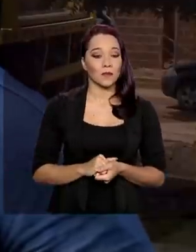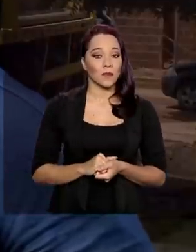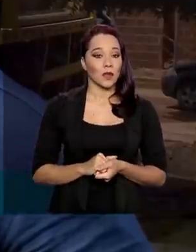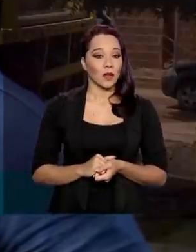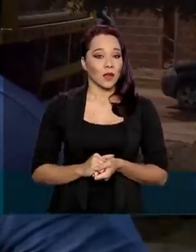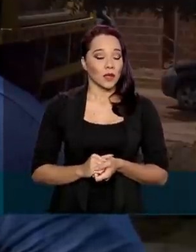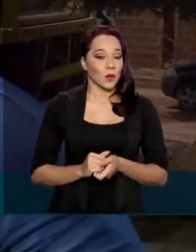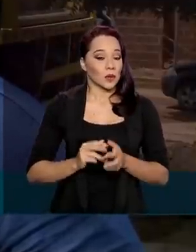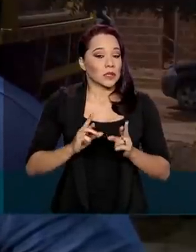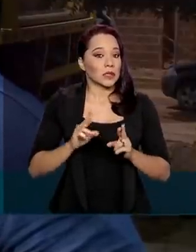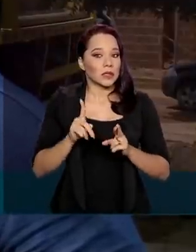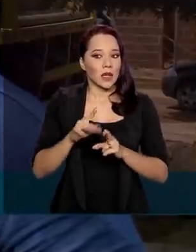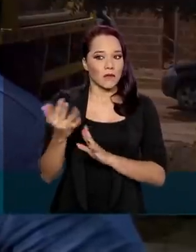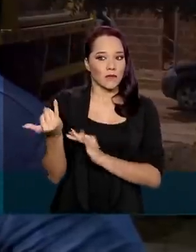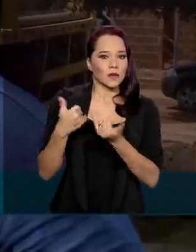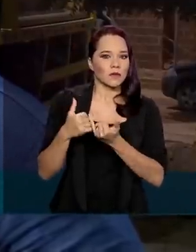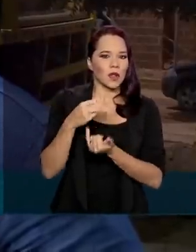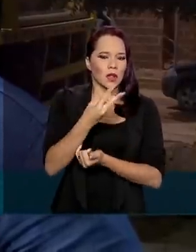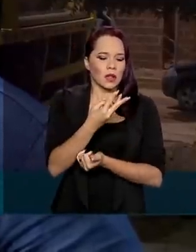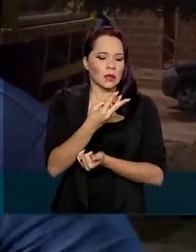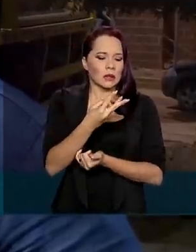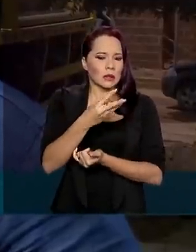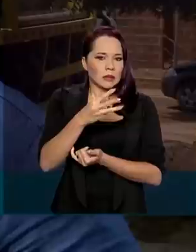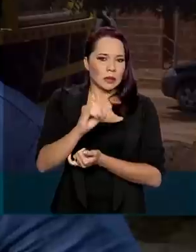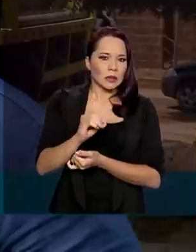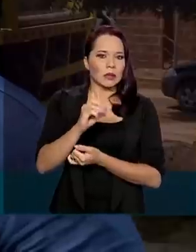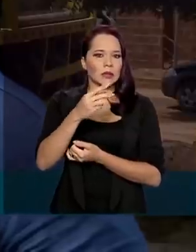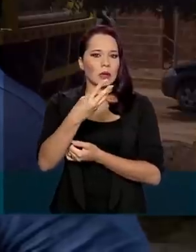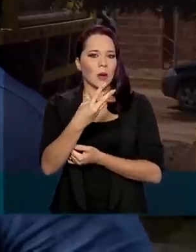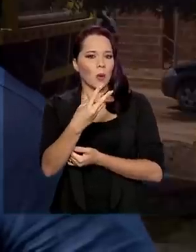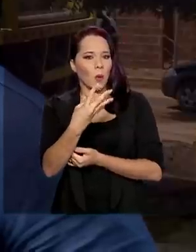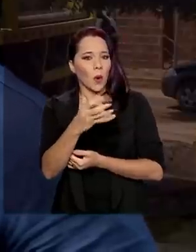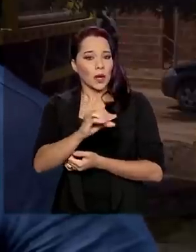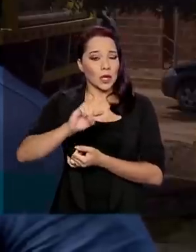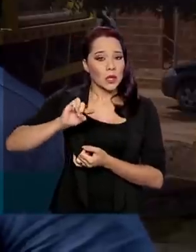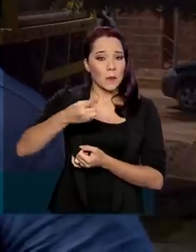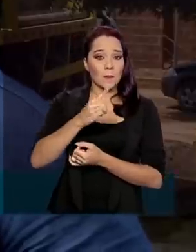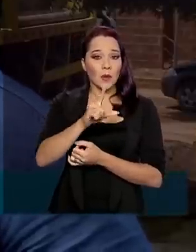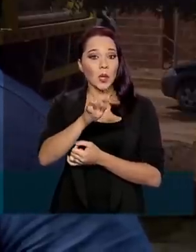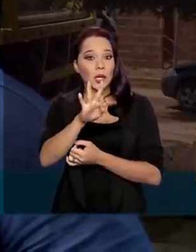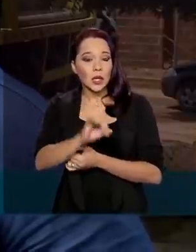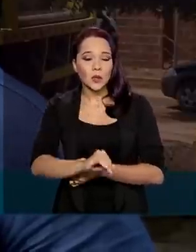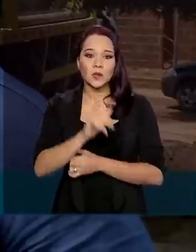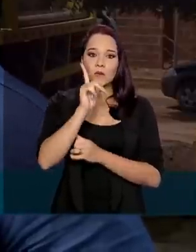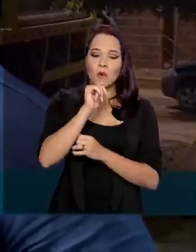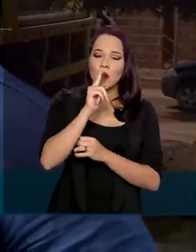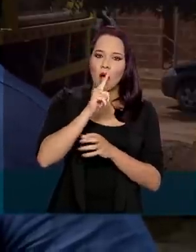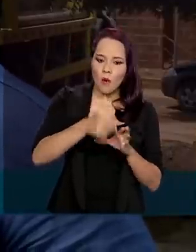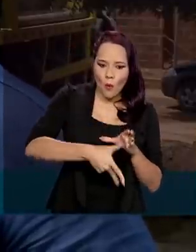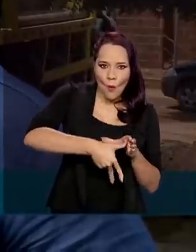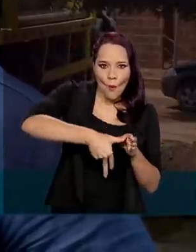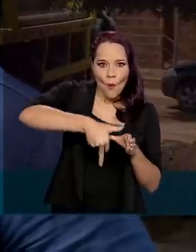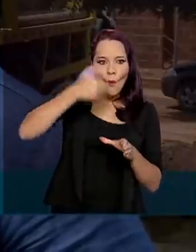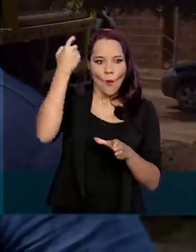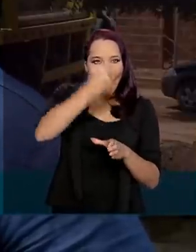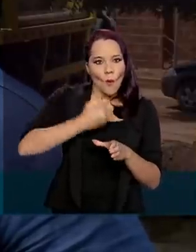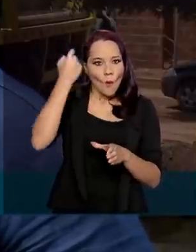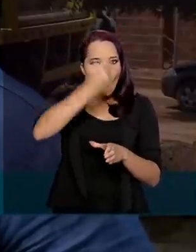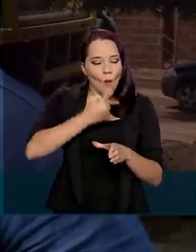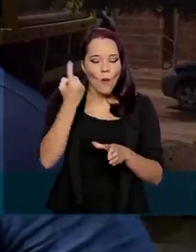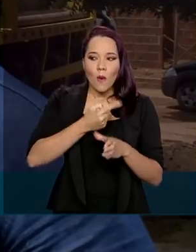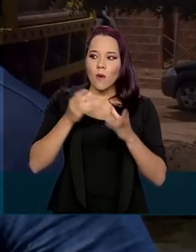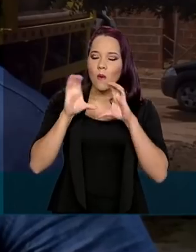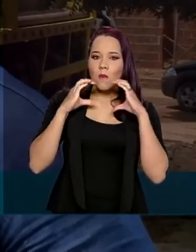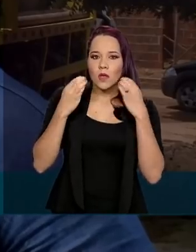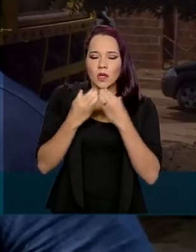conforme nosso geólogo informou, é de 30 a 40 mil litros por hora. Então, assim, é muita água. Pelo tamanho da comunidade, seria